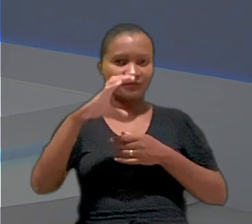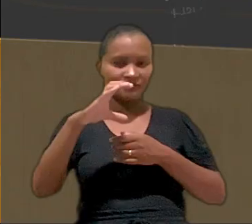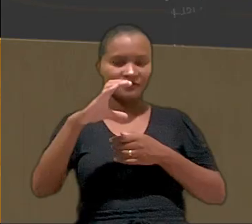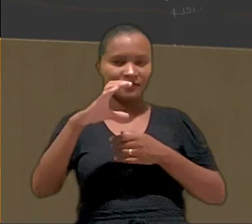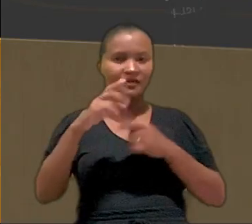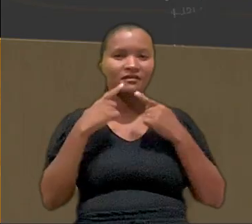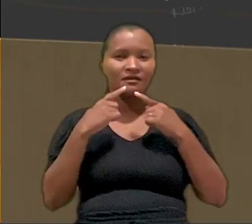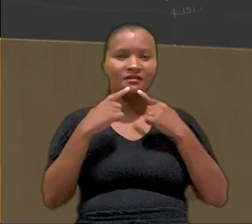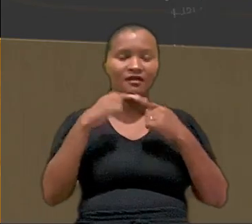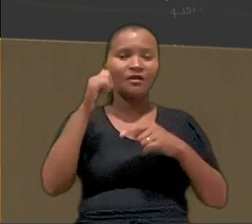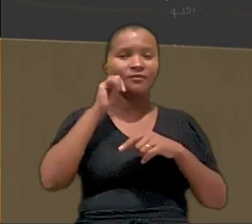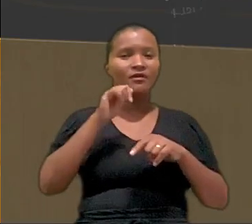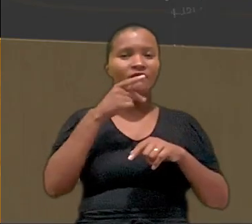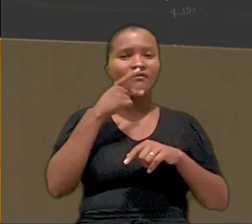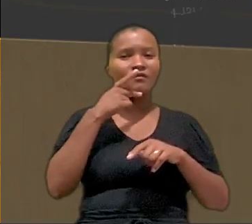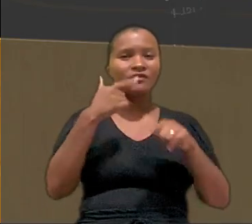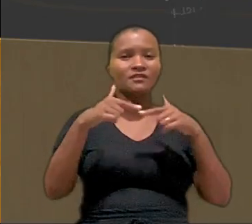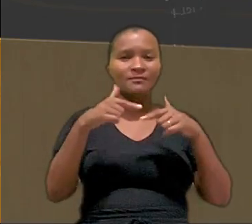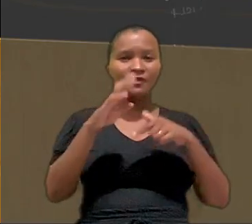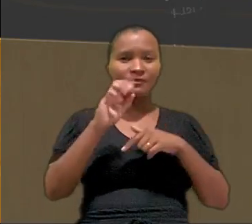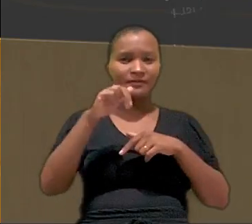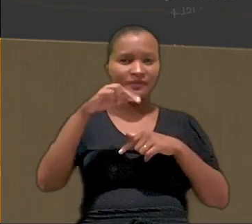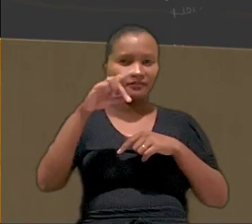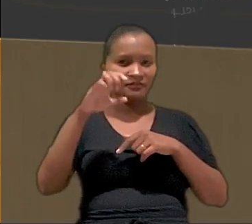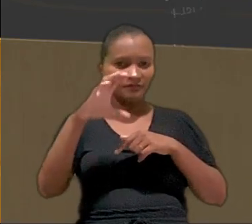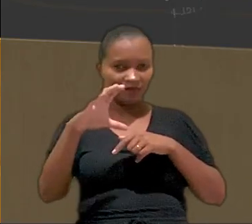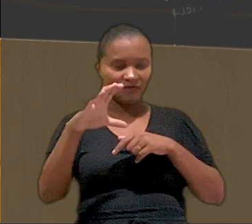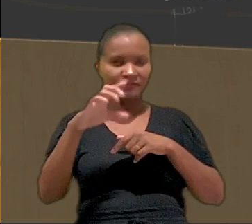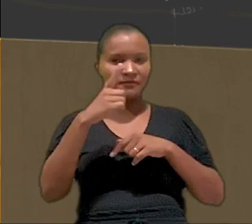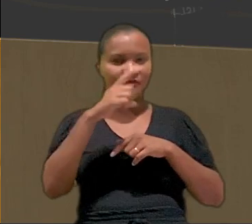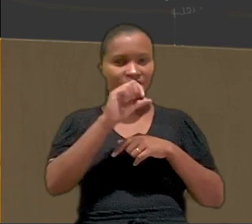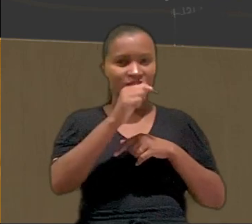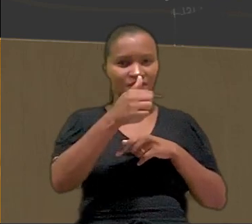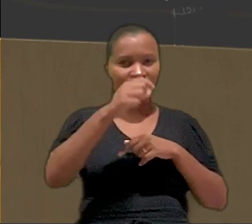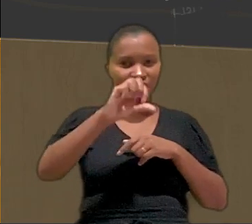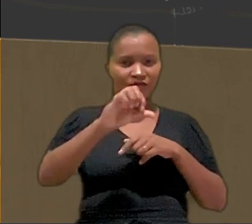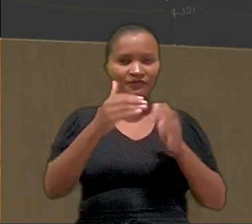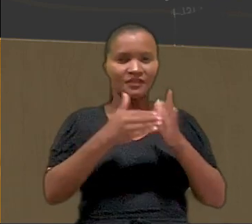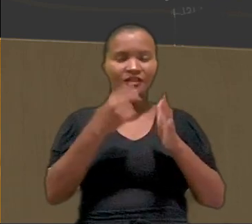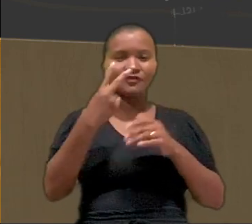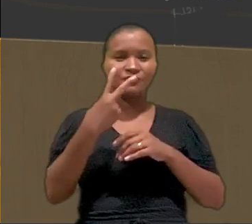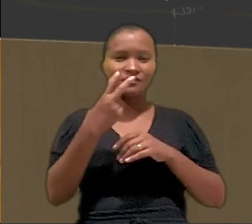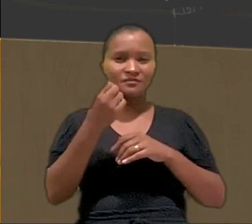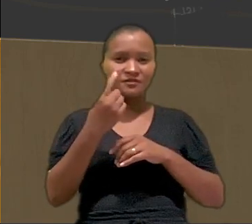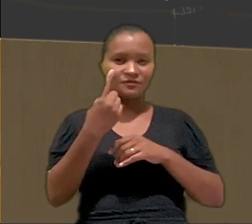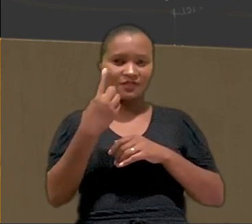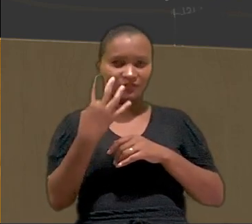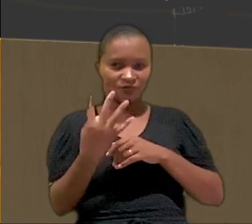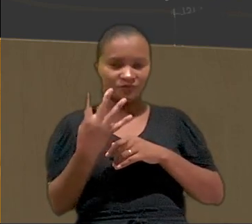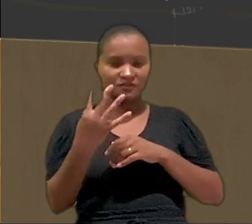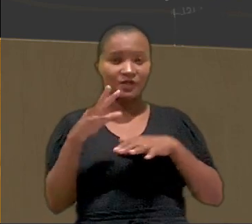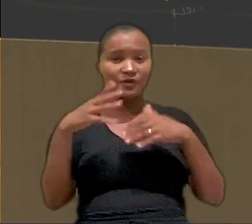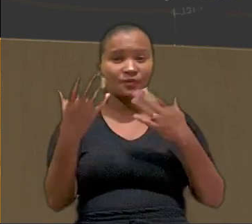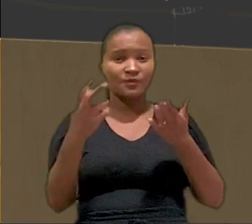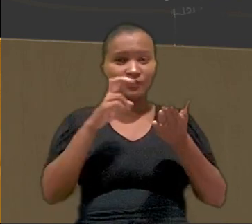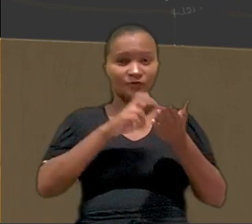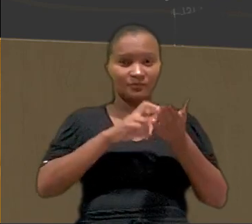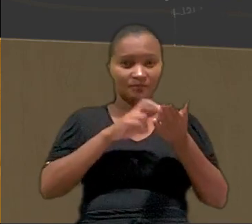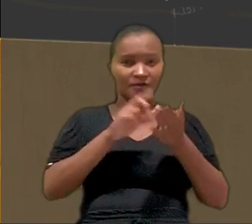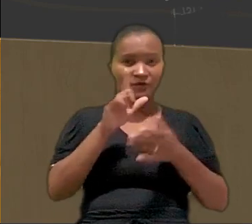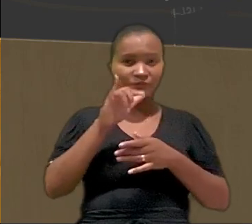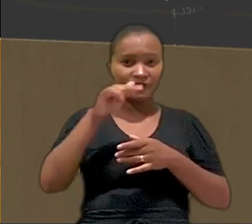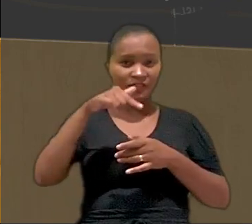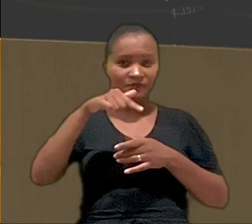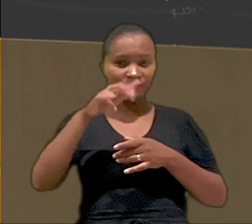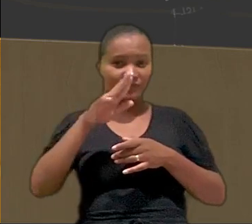BANDEP. Na reclamação, a empregada disse que trabalhou para o BANDEP de 1979 a 2014. Quando o banco